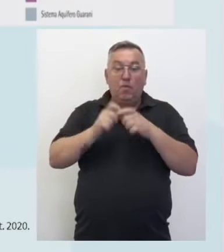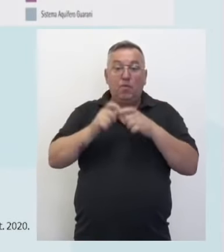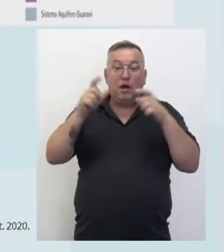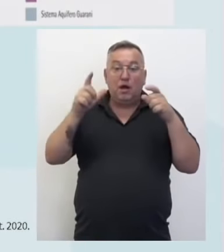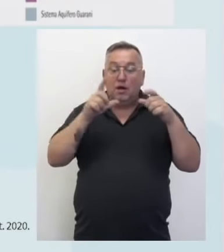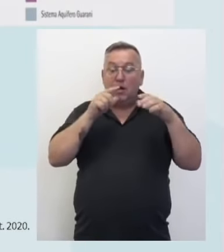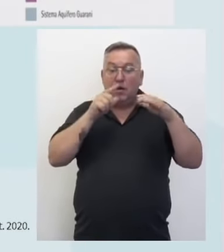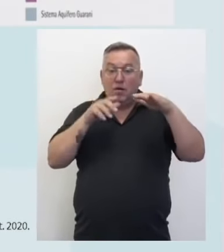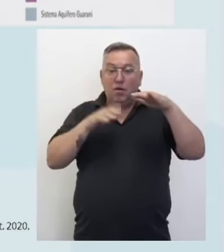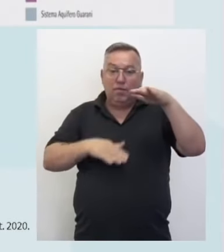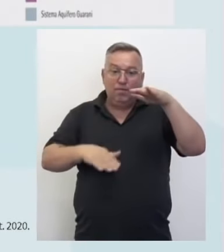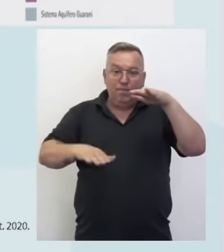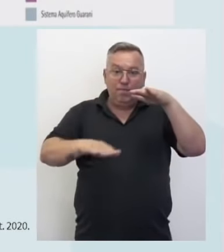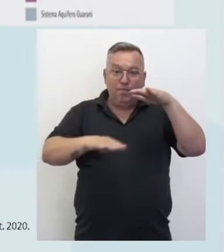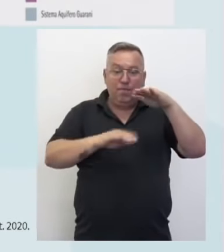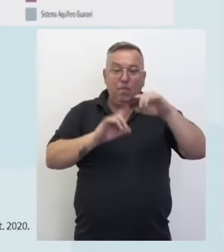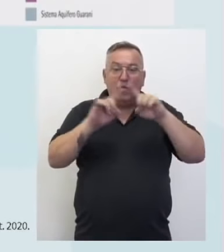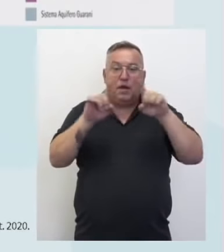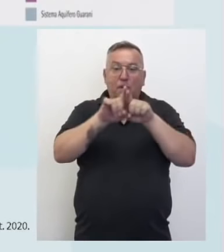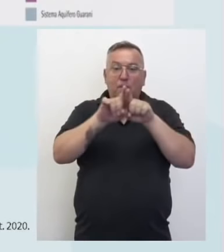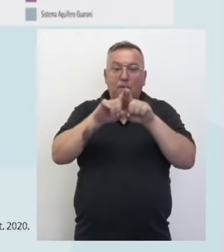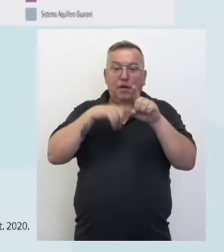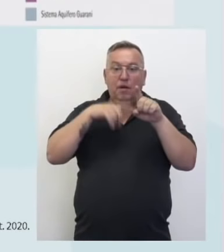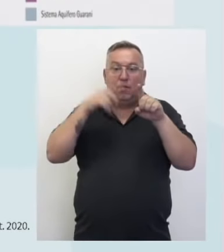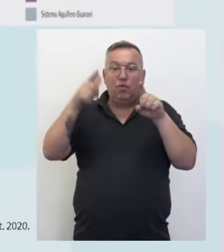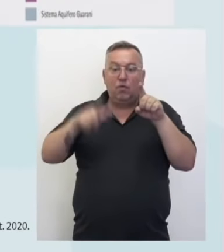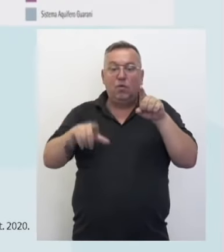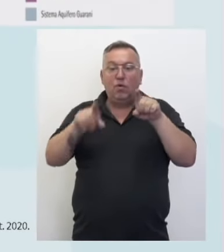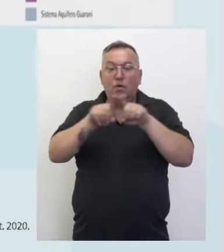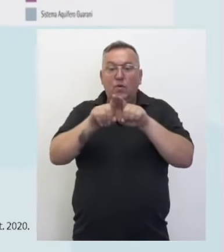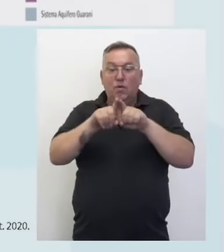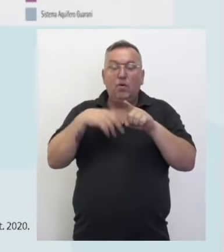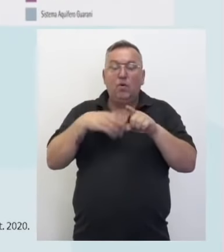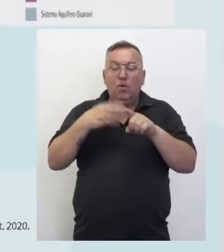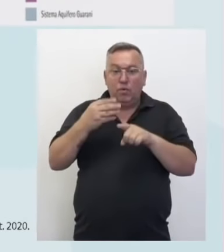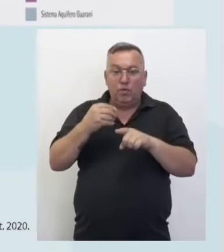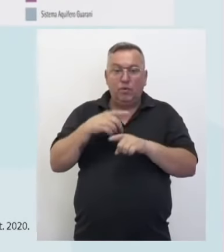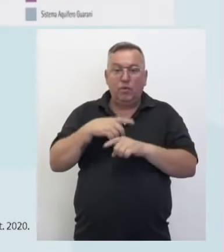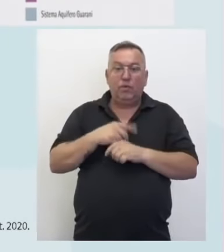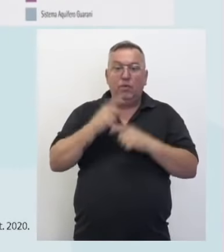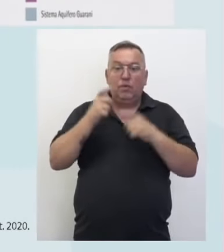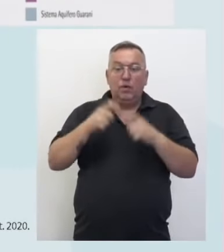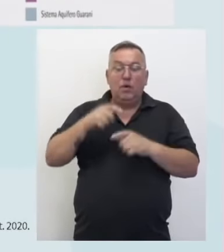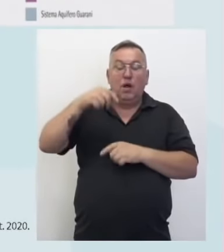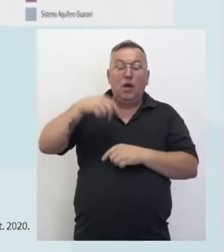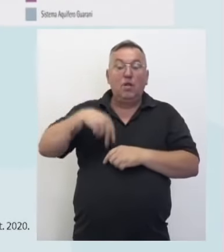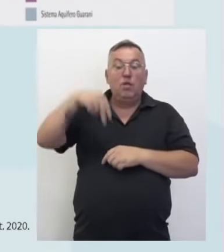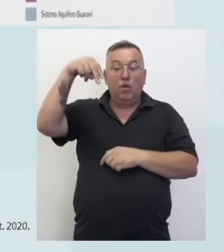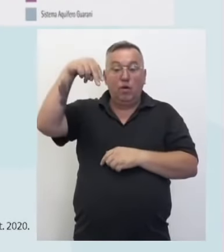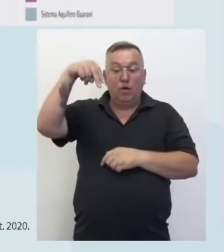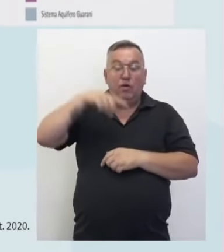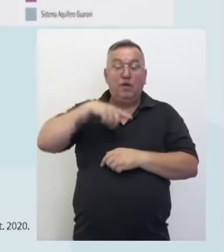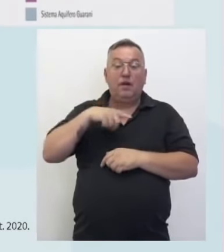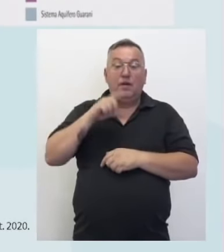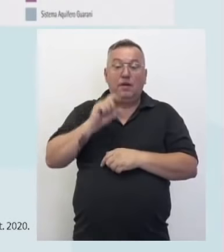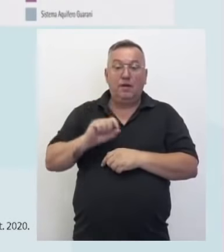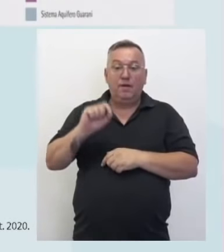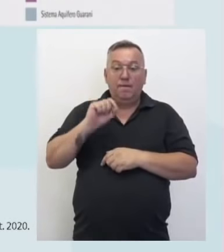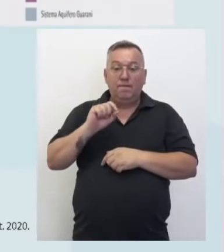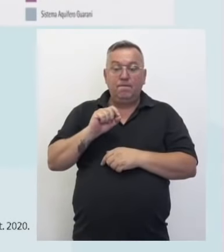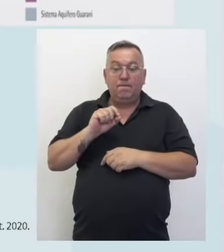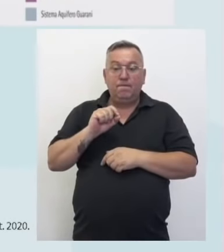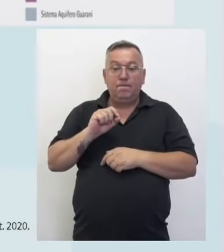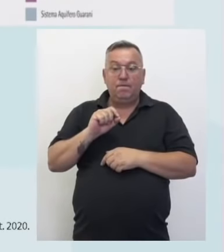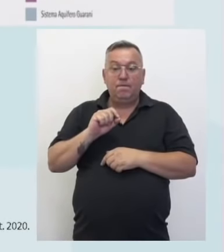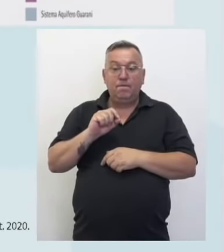aquífero do mundo. Mas também temos outros aquíferos aí em abundância, como na região norte, que nós temos o aquífero